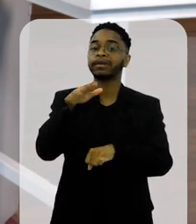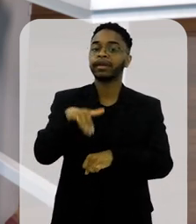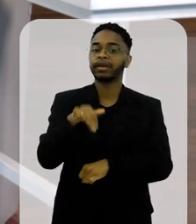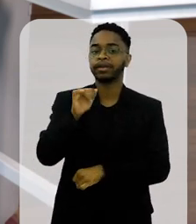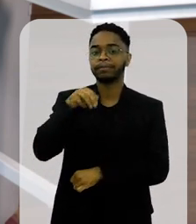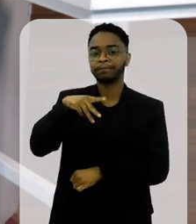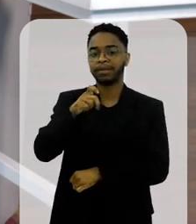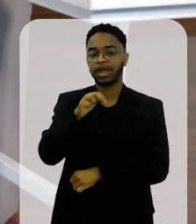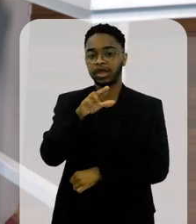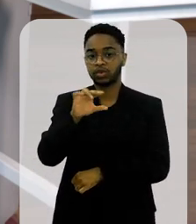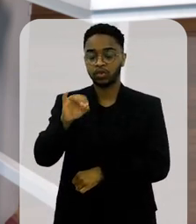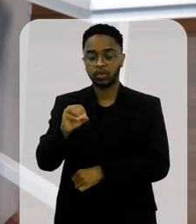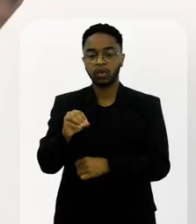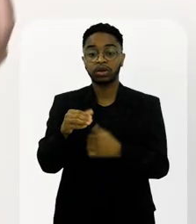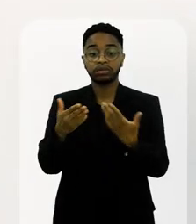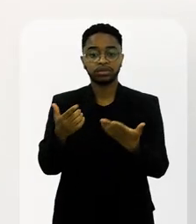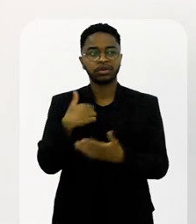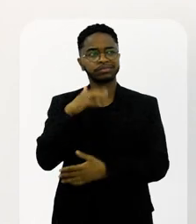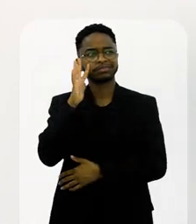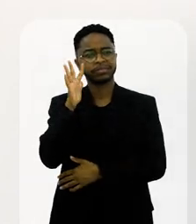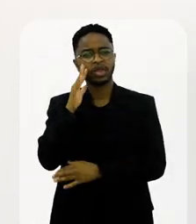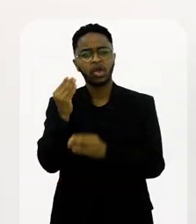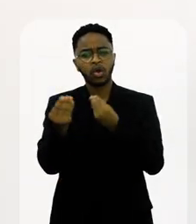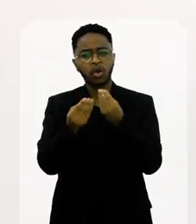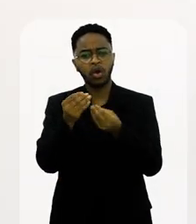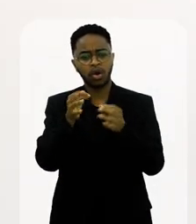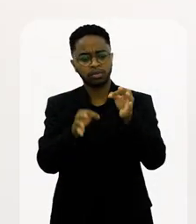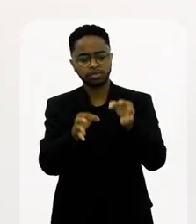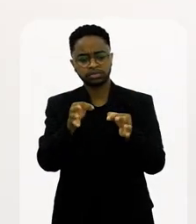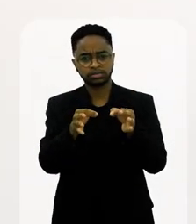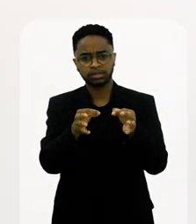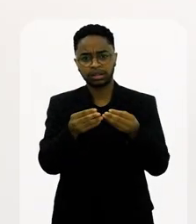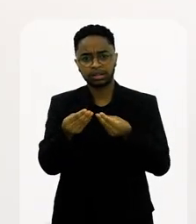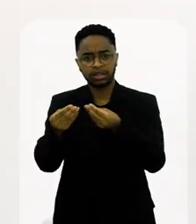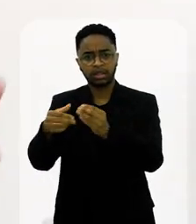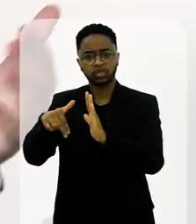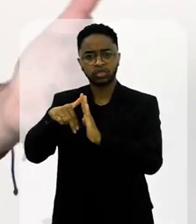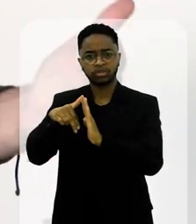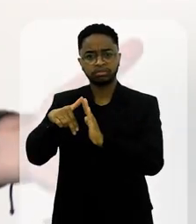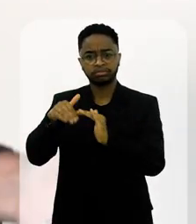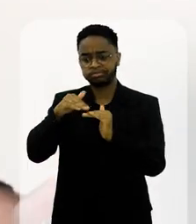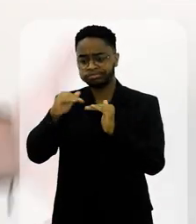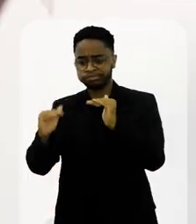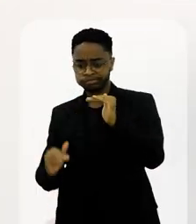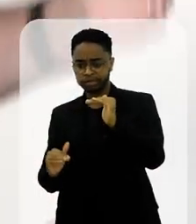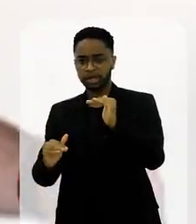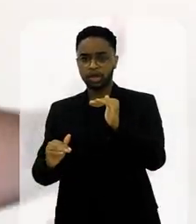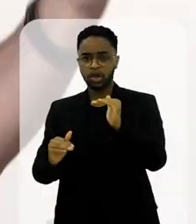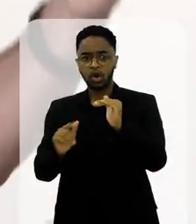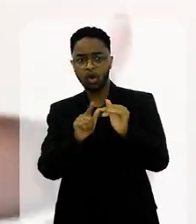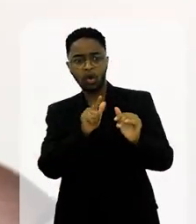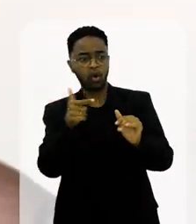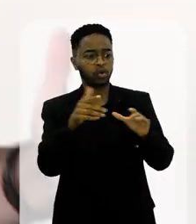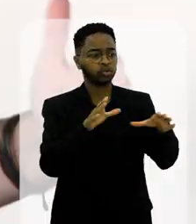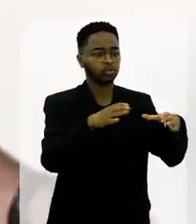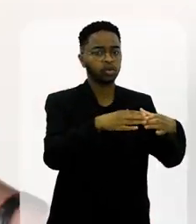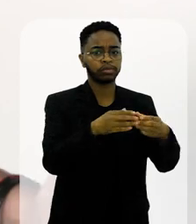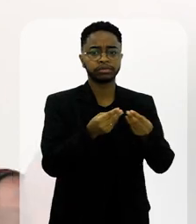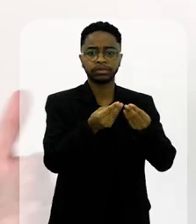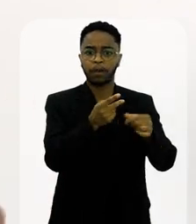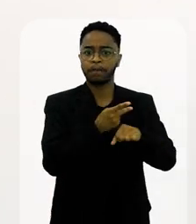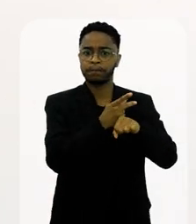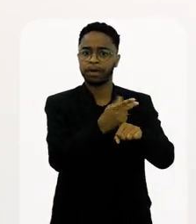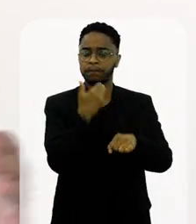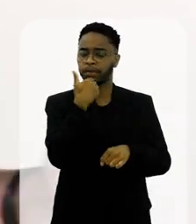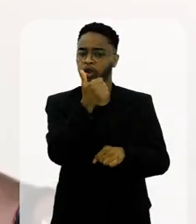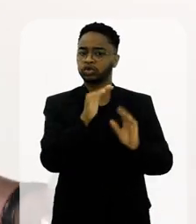Serrano. Então, eu falo, como é que pode um júri dar nono lugar para uma escola e outro júri dar o primeiro lugar, dar o prêmio